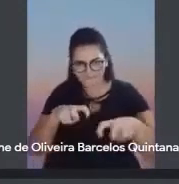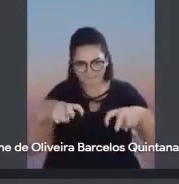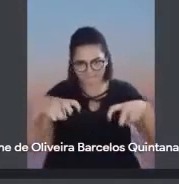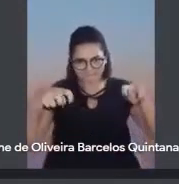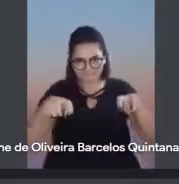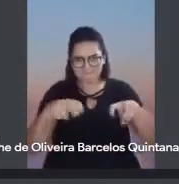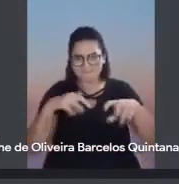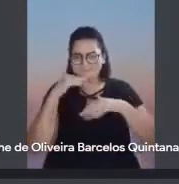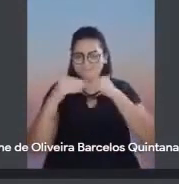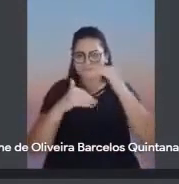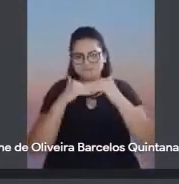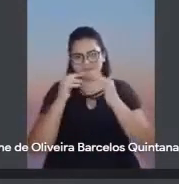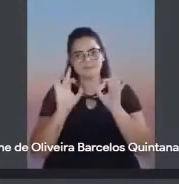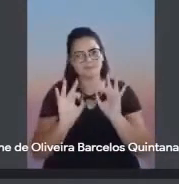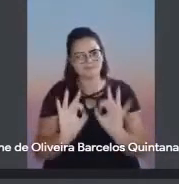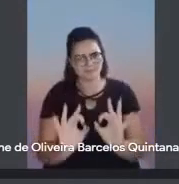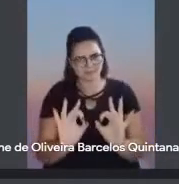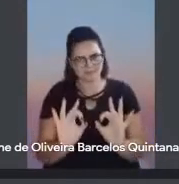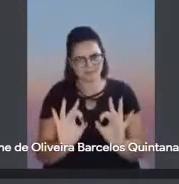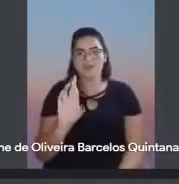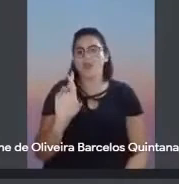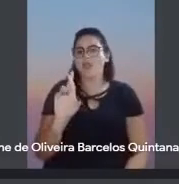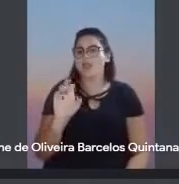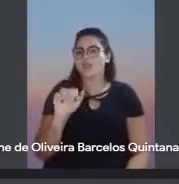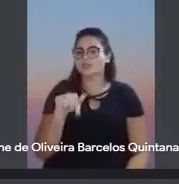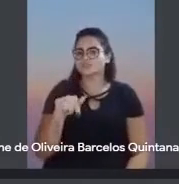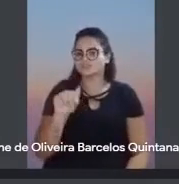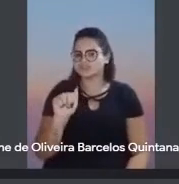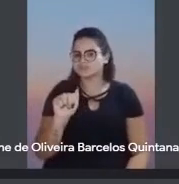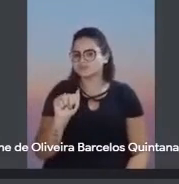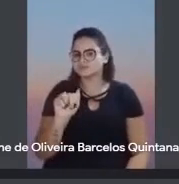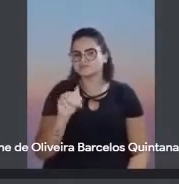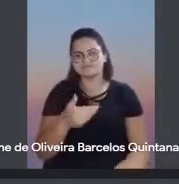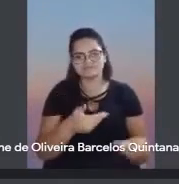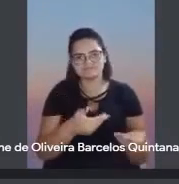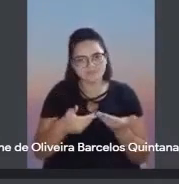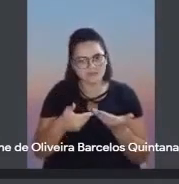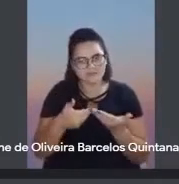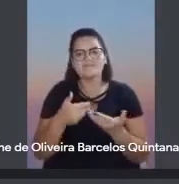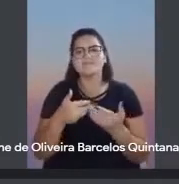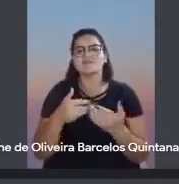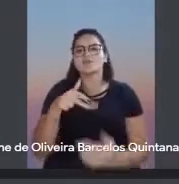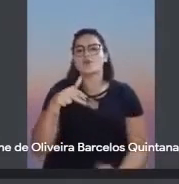-papo mesmo. Regina, seja bem-vinda. Noilton, muito bem-vindo. Obrigada por estarem aqui.